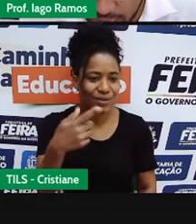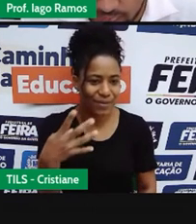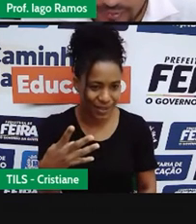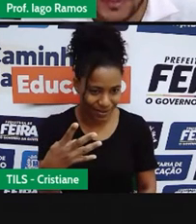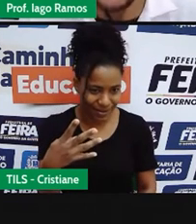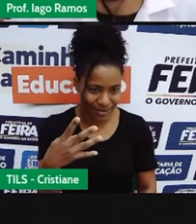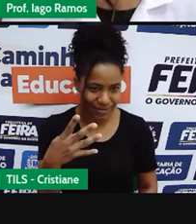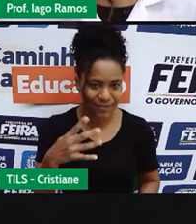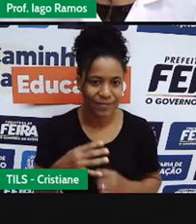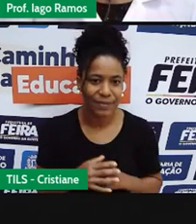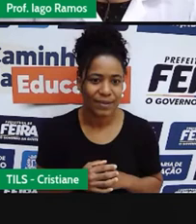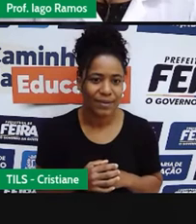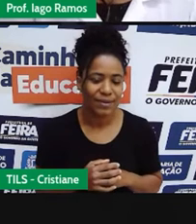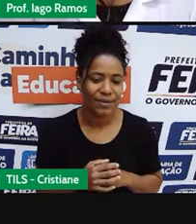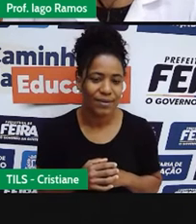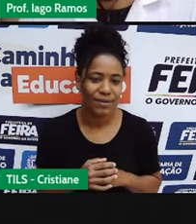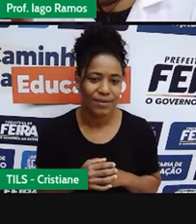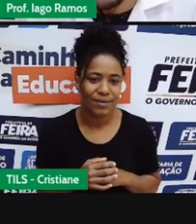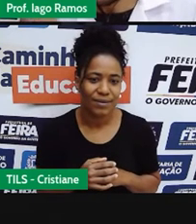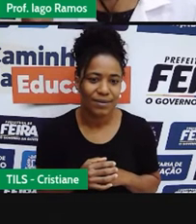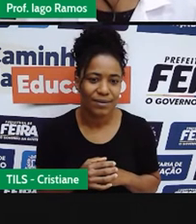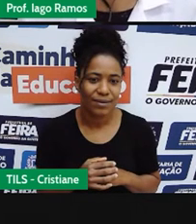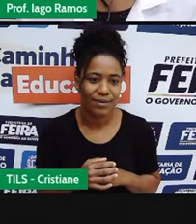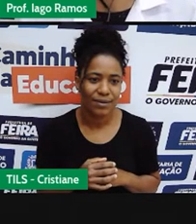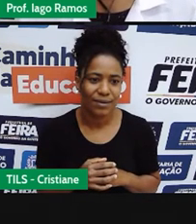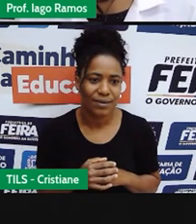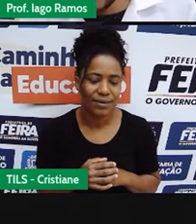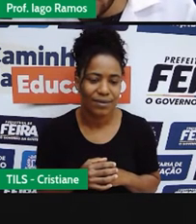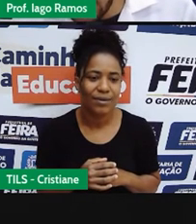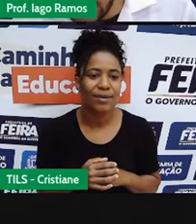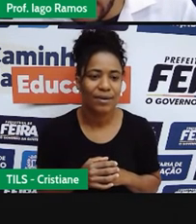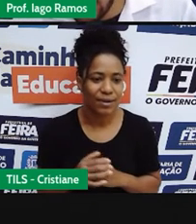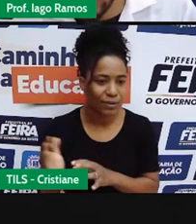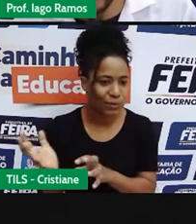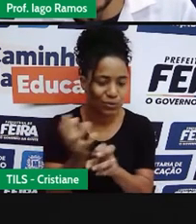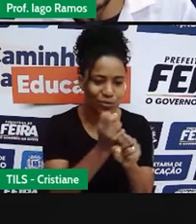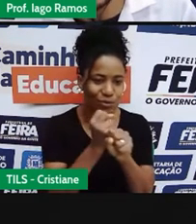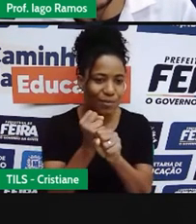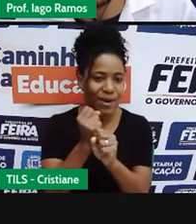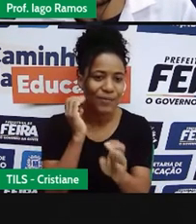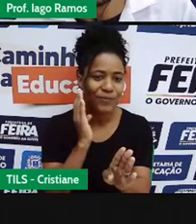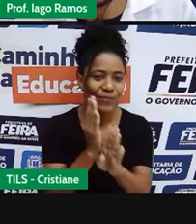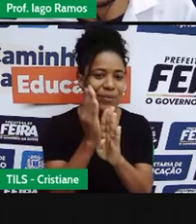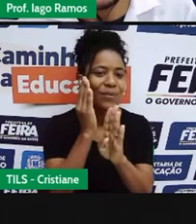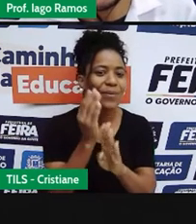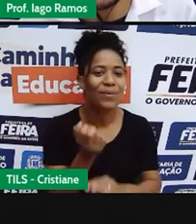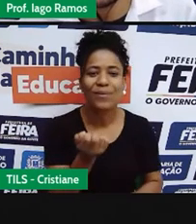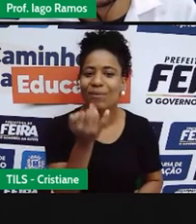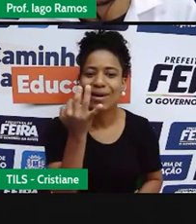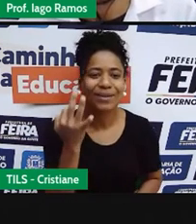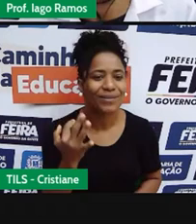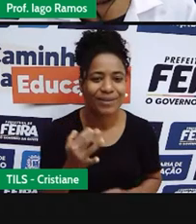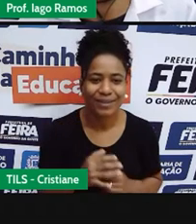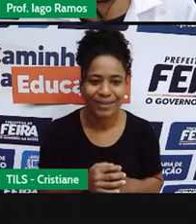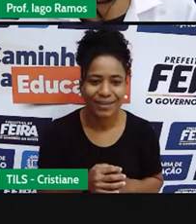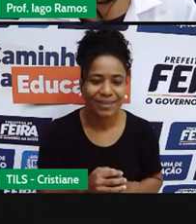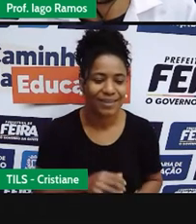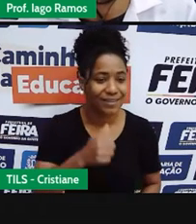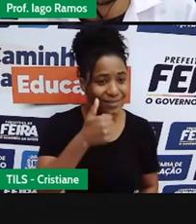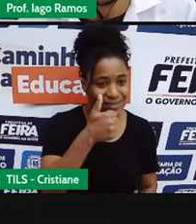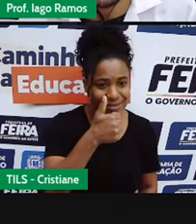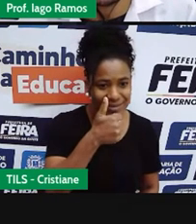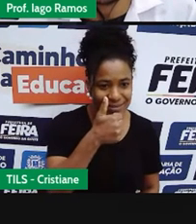E quando a gente fizer essa continha, muito rapidamente, a gente já encontra o resultado, que é R